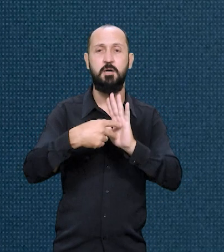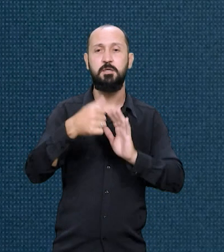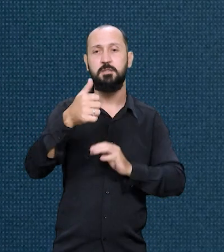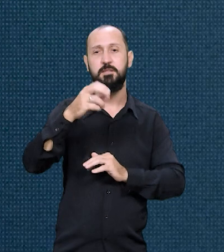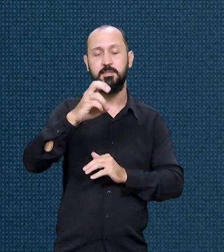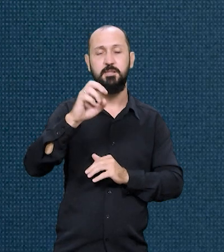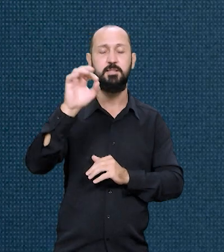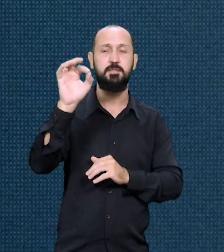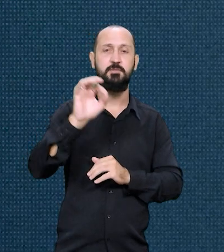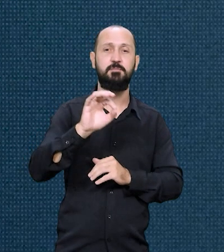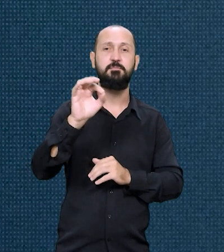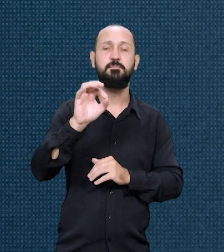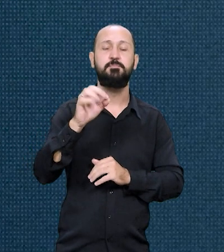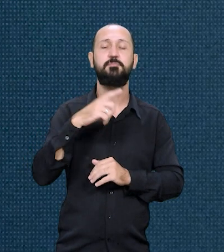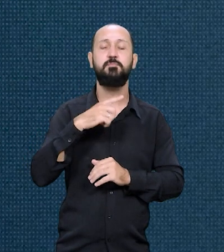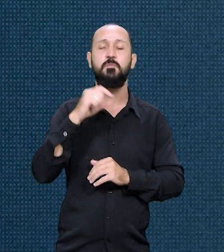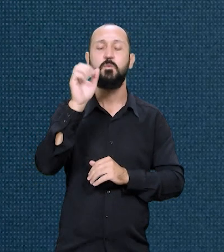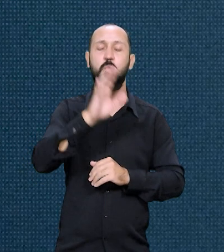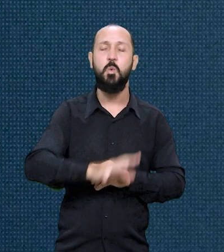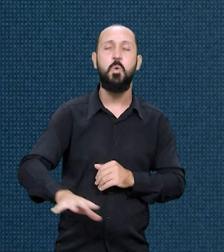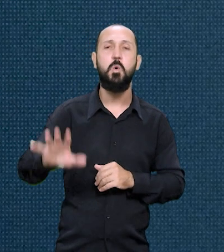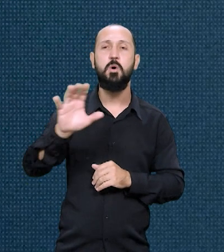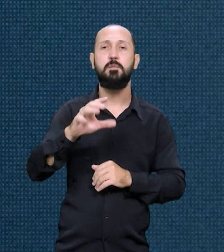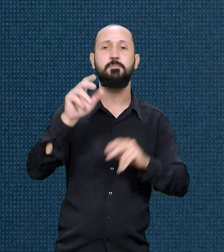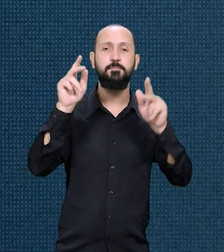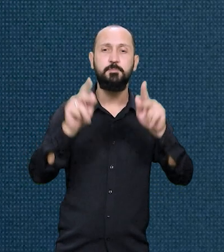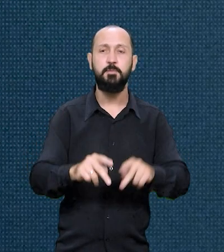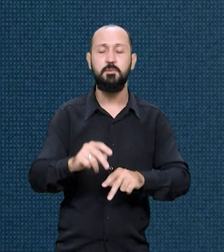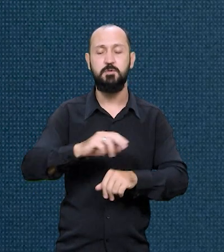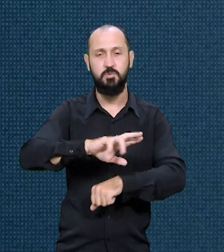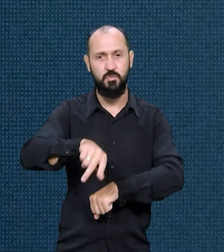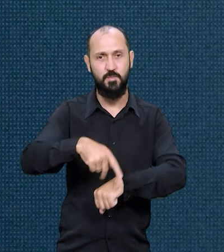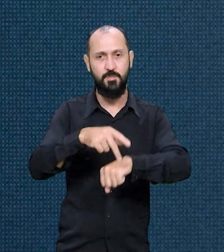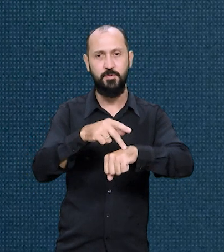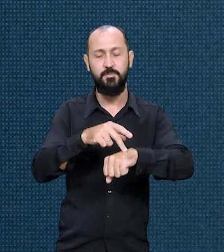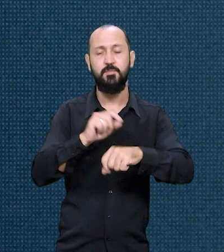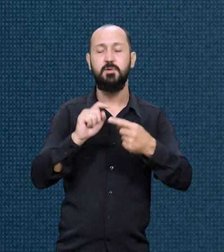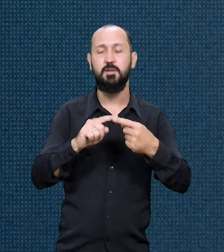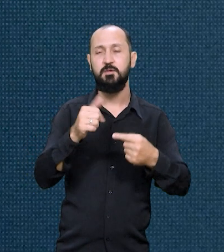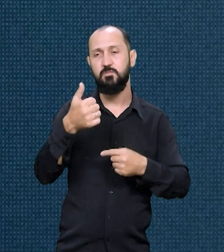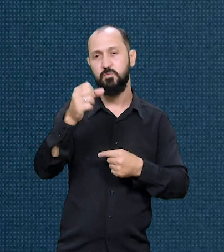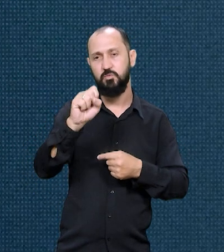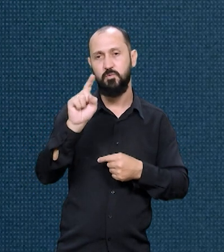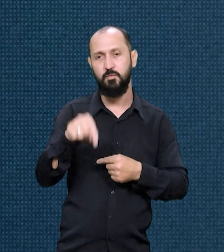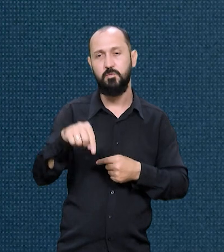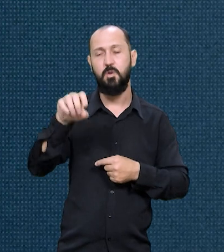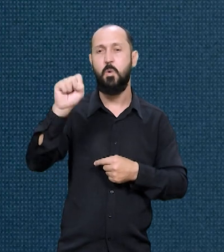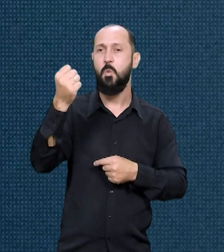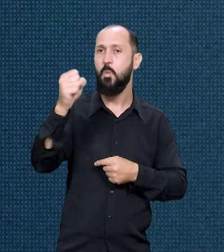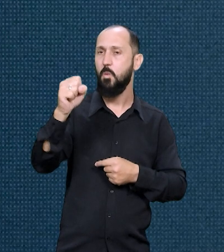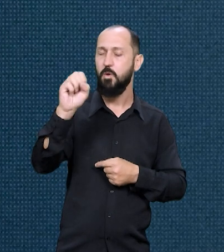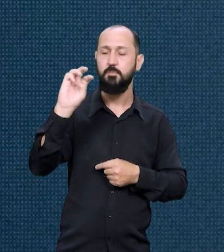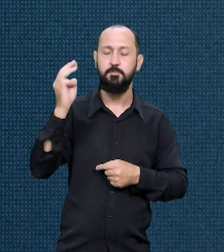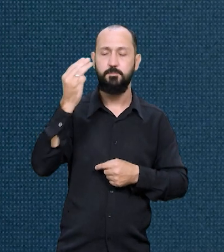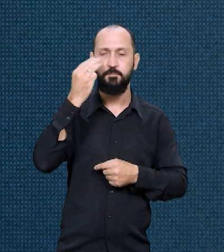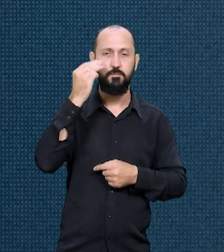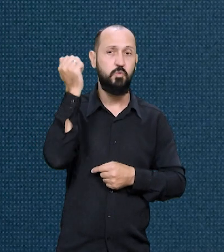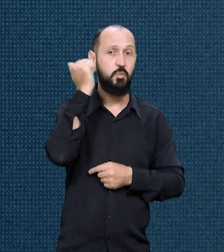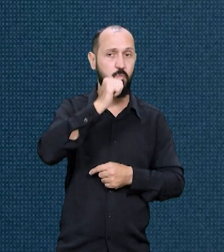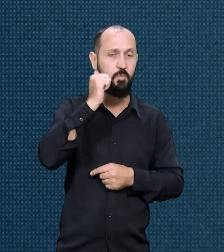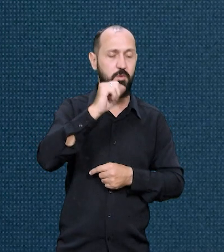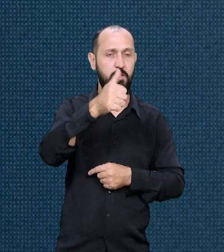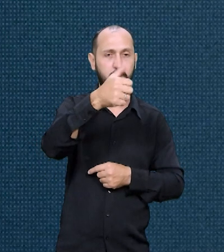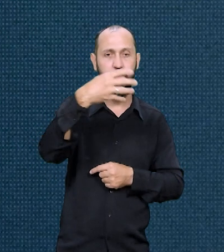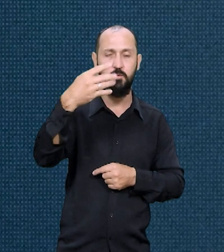representa 15,6% do total da população do país, sendo 18,8 milhões de